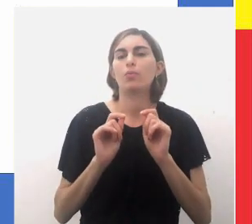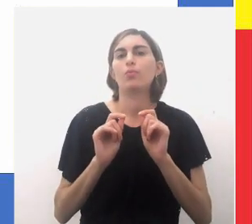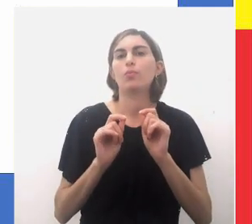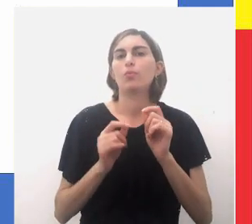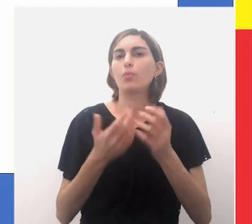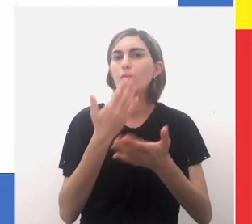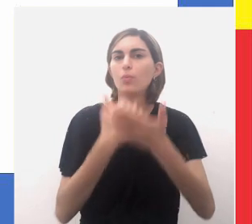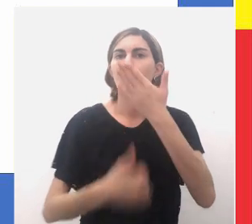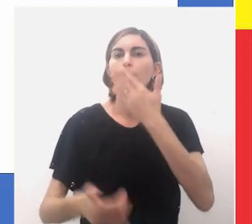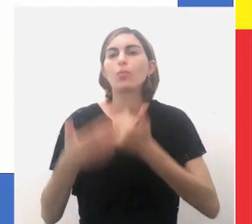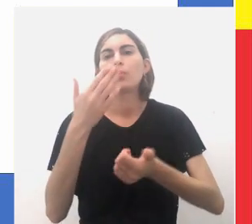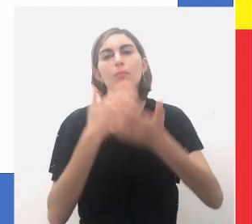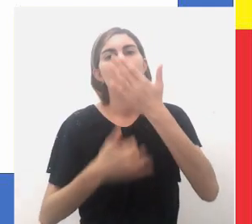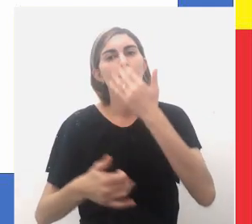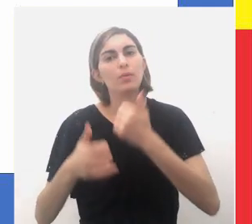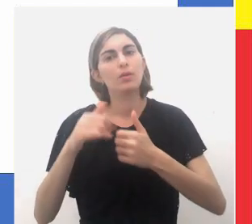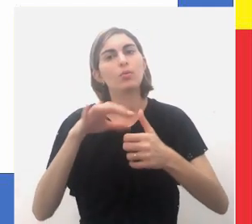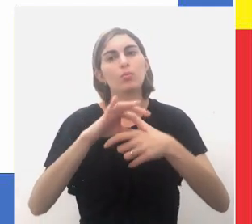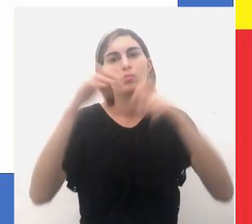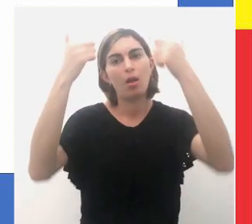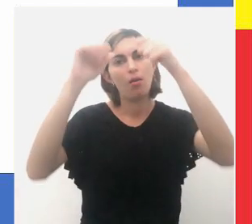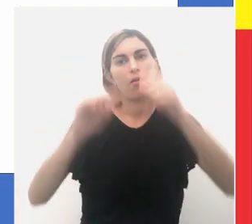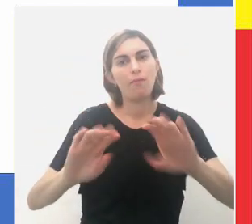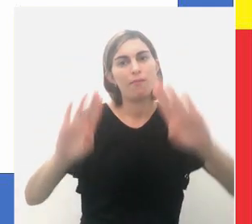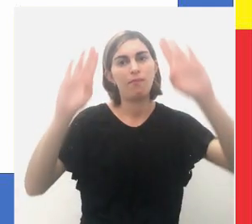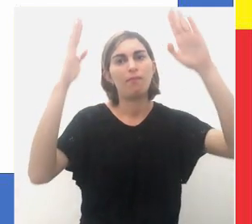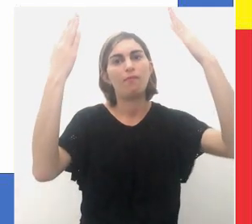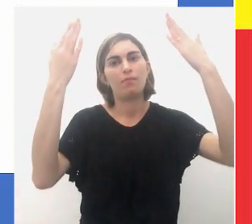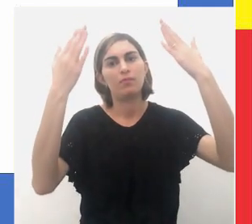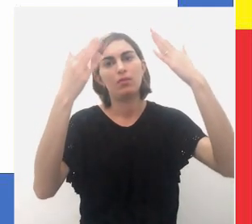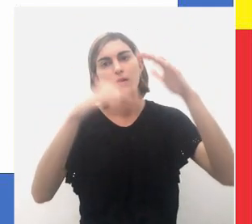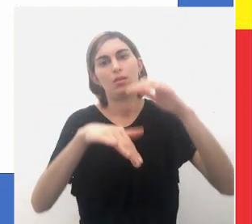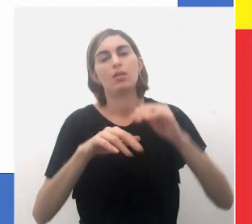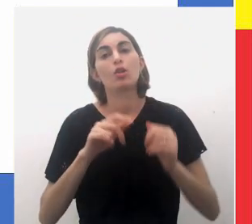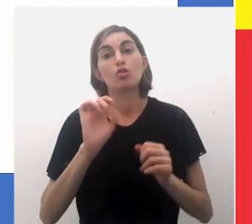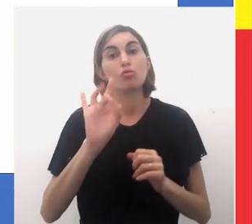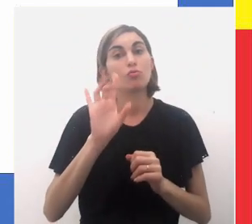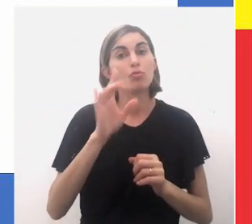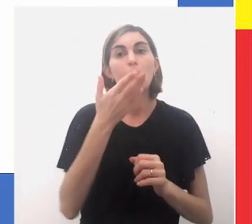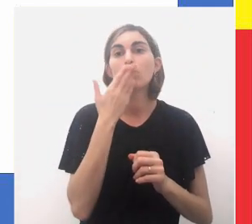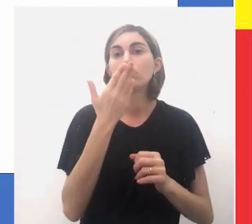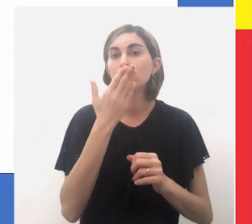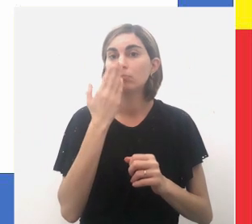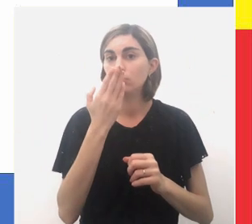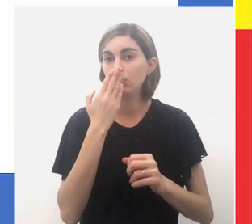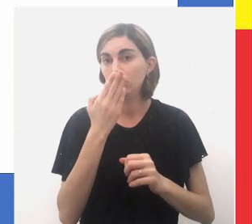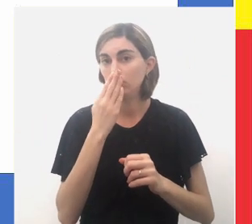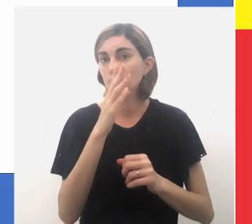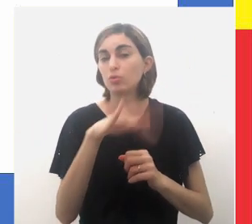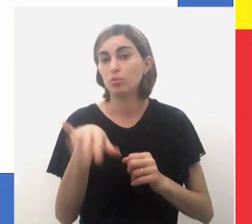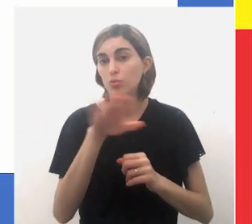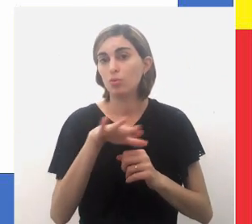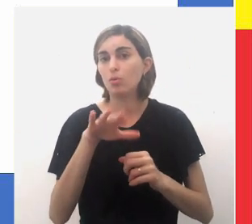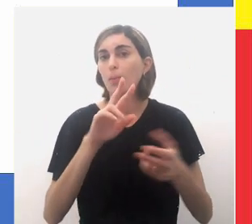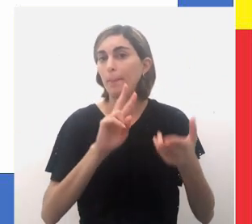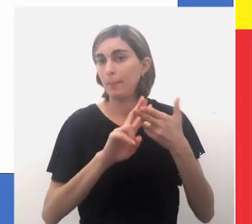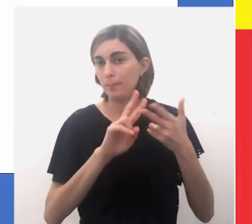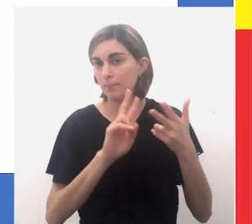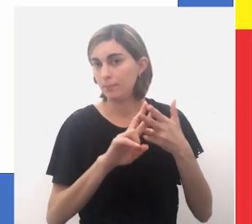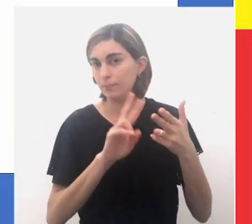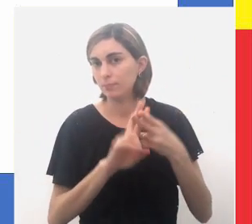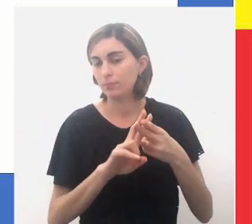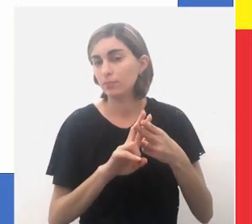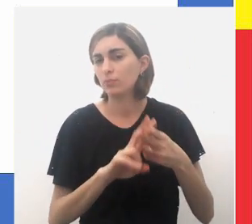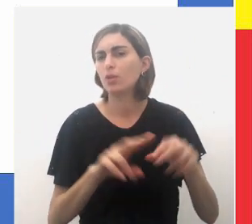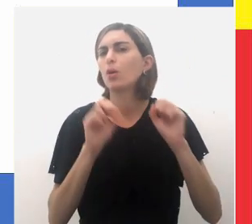comidos ritualmente. Somente os índios que estavam na condição de